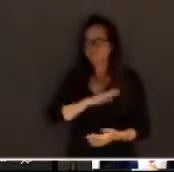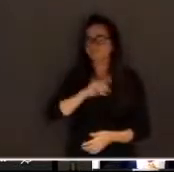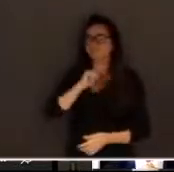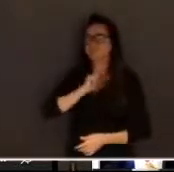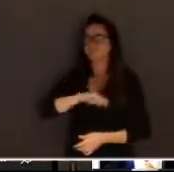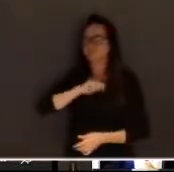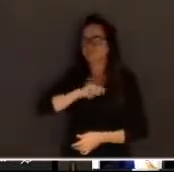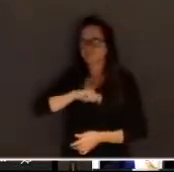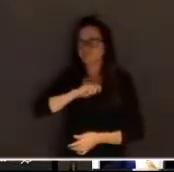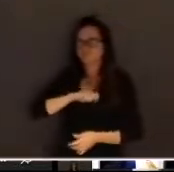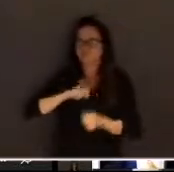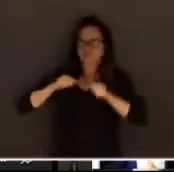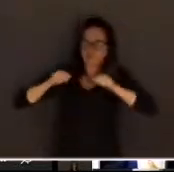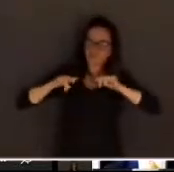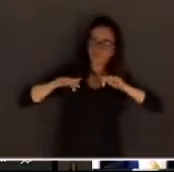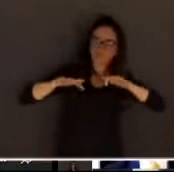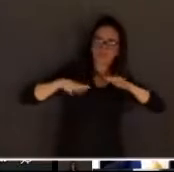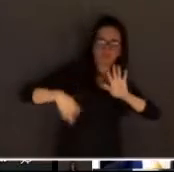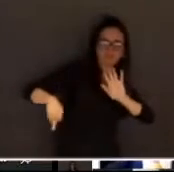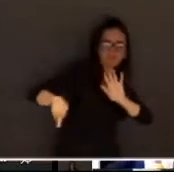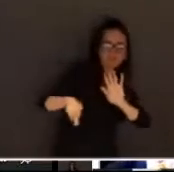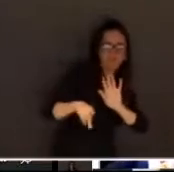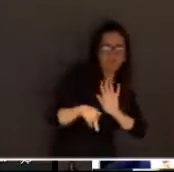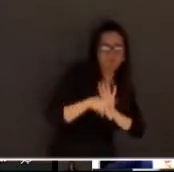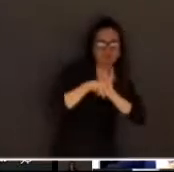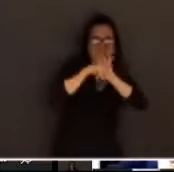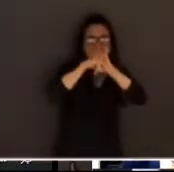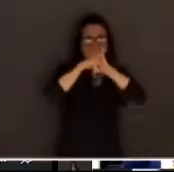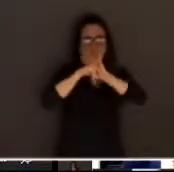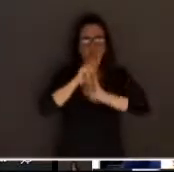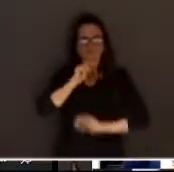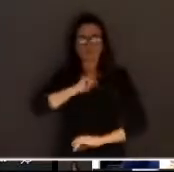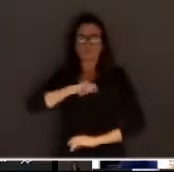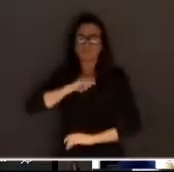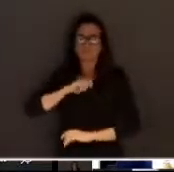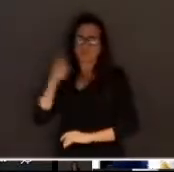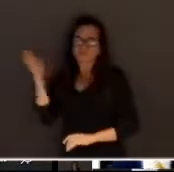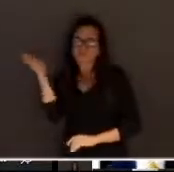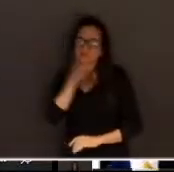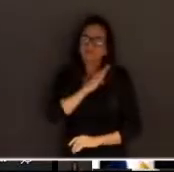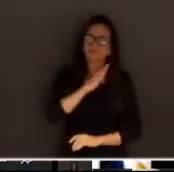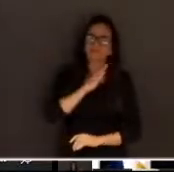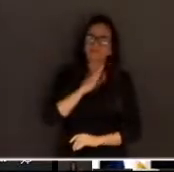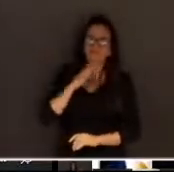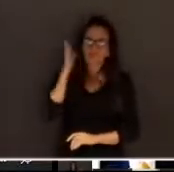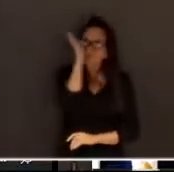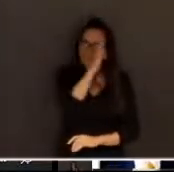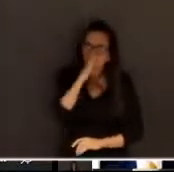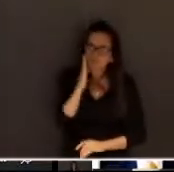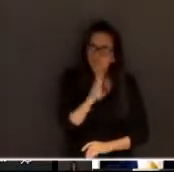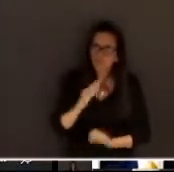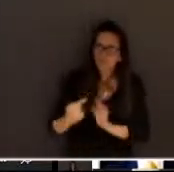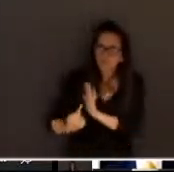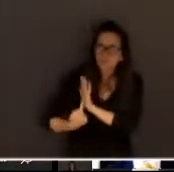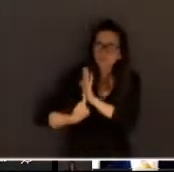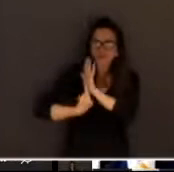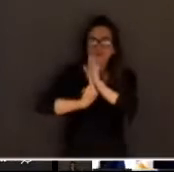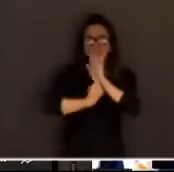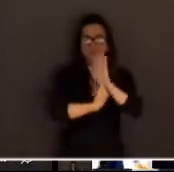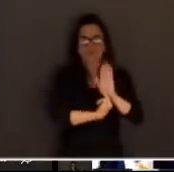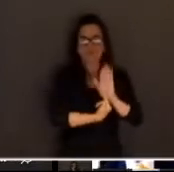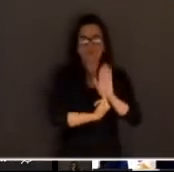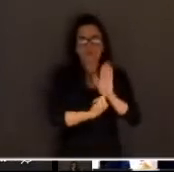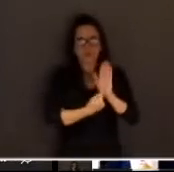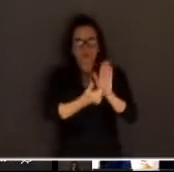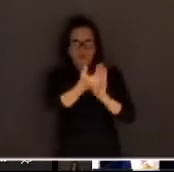falo da cifra pornográfica de violência que o Brasil ostenta de mais ou cerca de